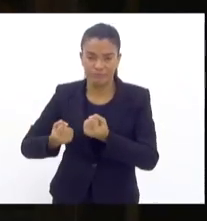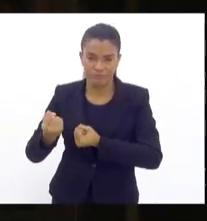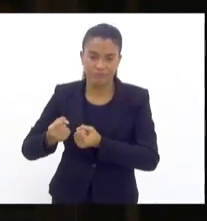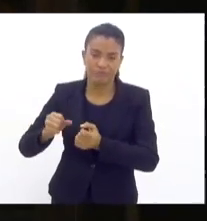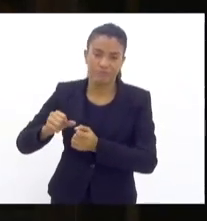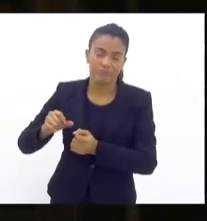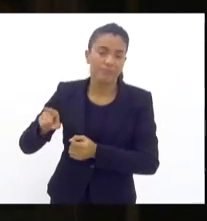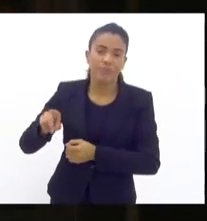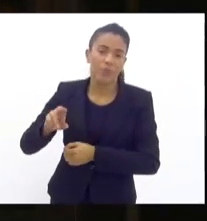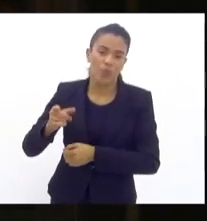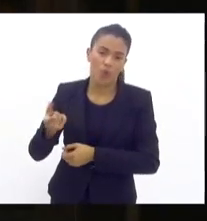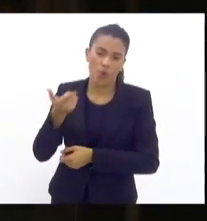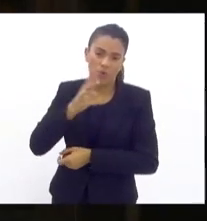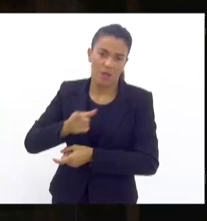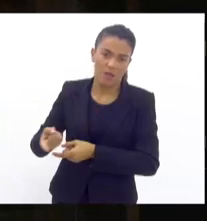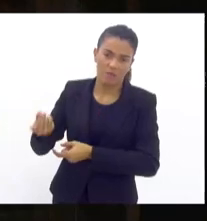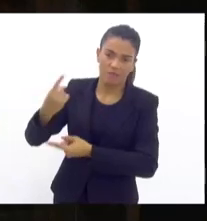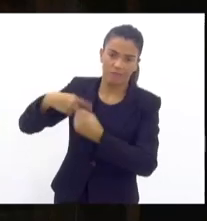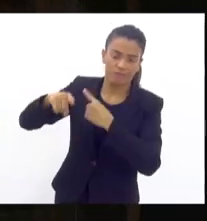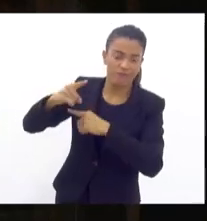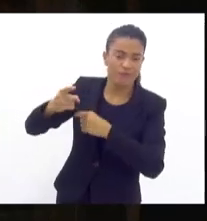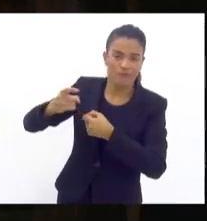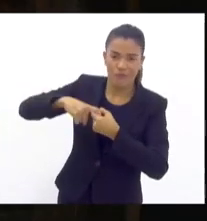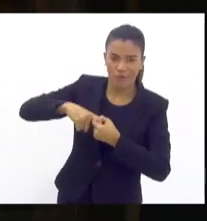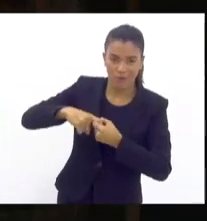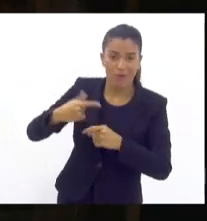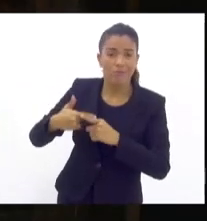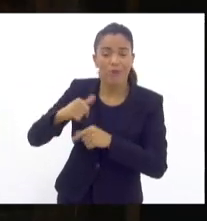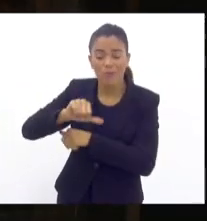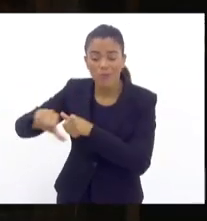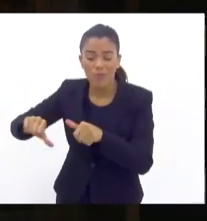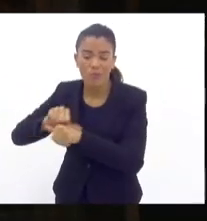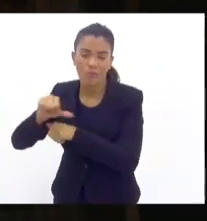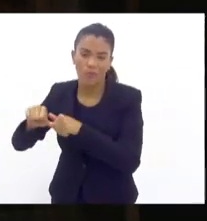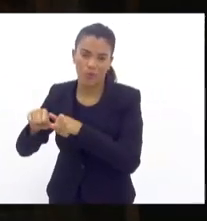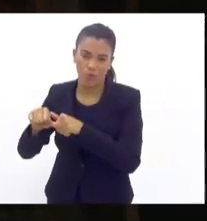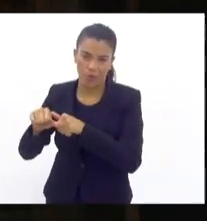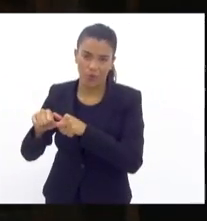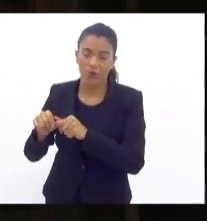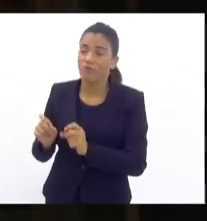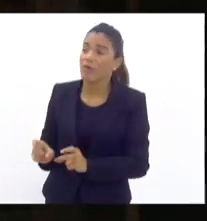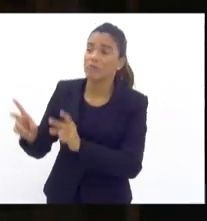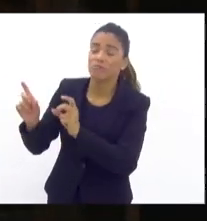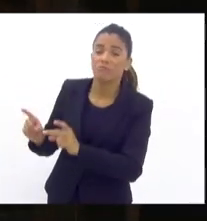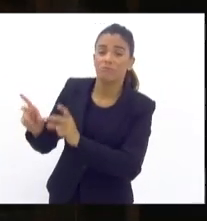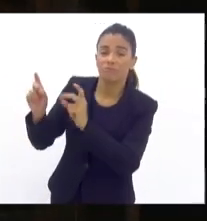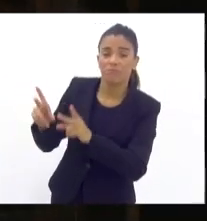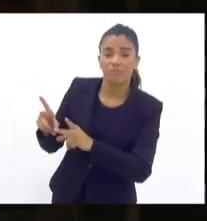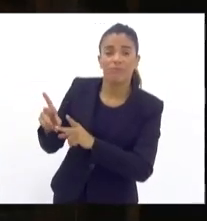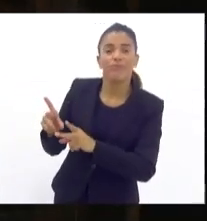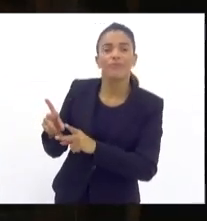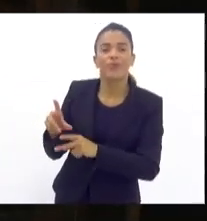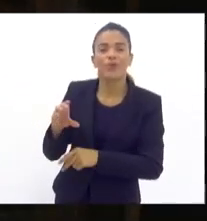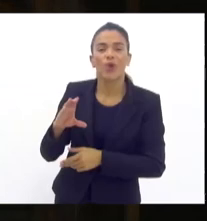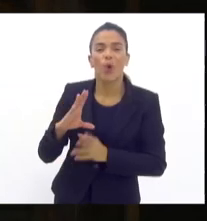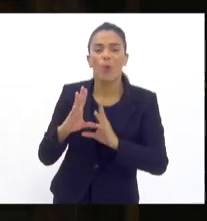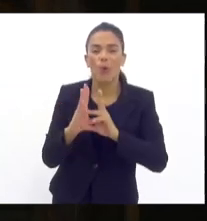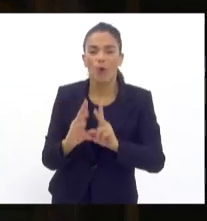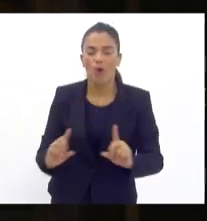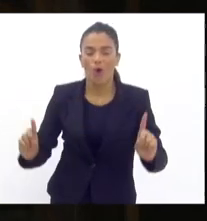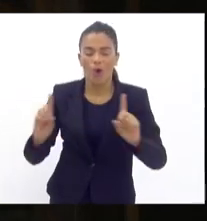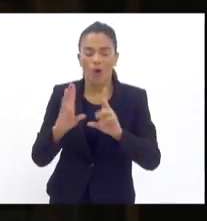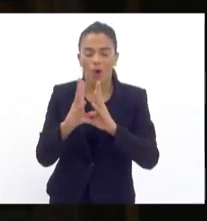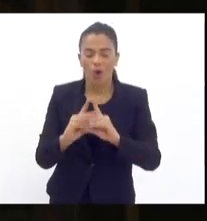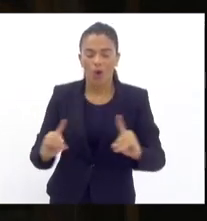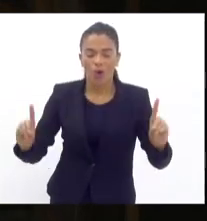às vezes, não são recuperados porque eles estão sendo adulterados e recolocados no mercado de consumo como clonados e colocados à venda em outros